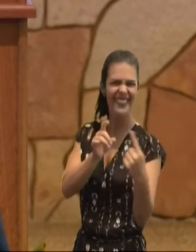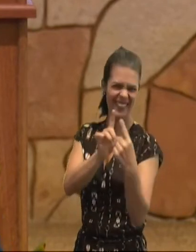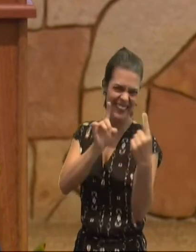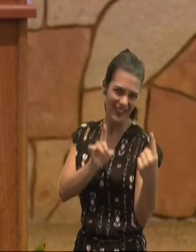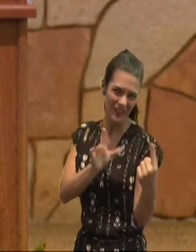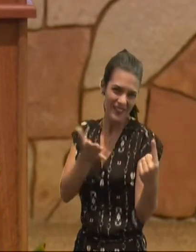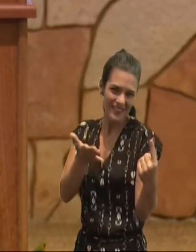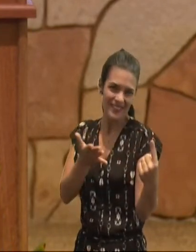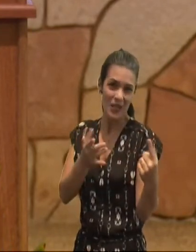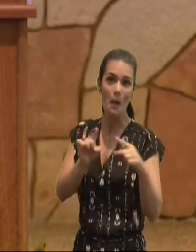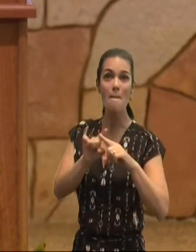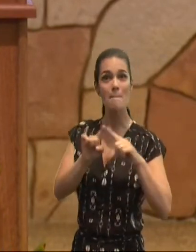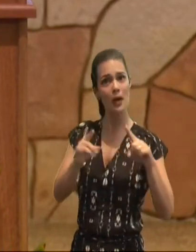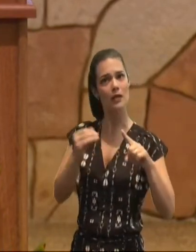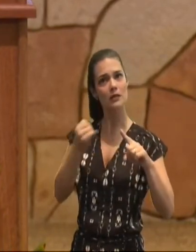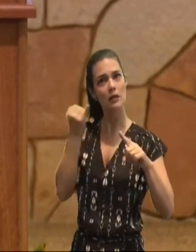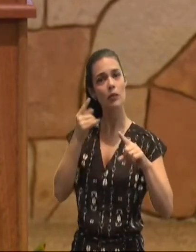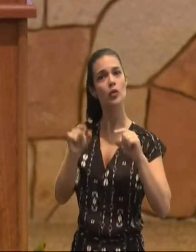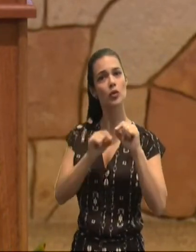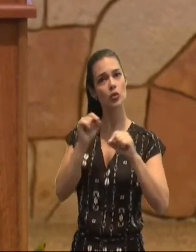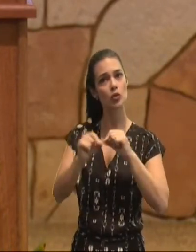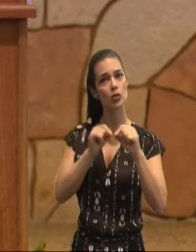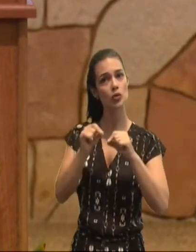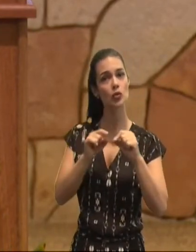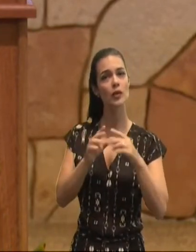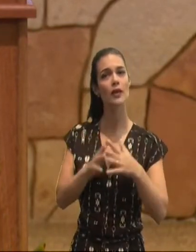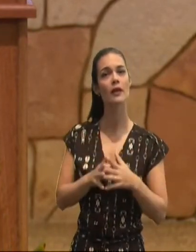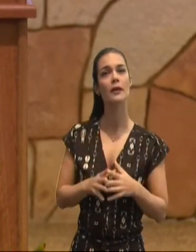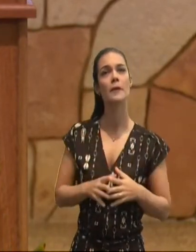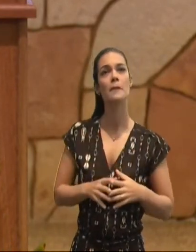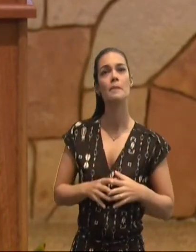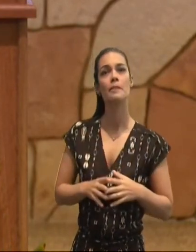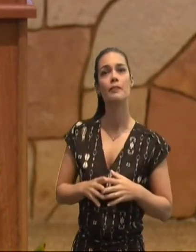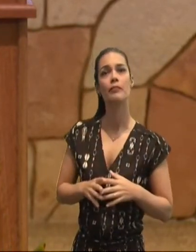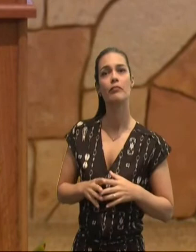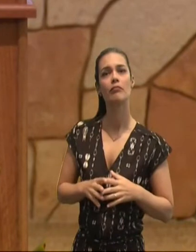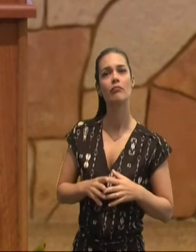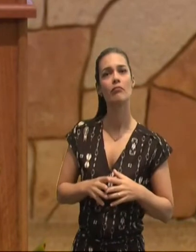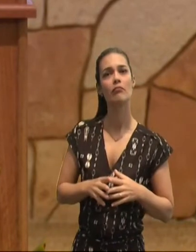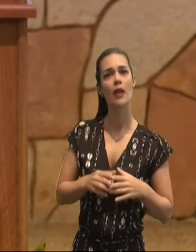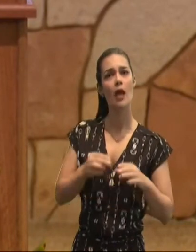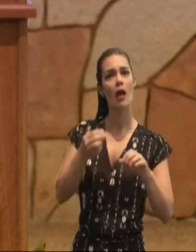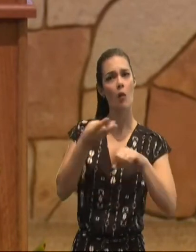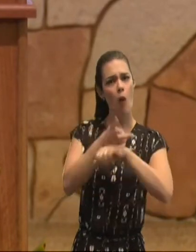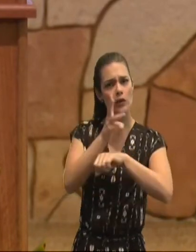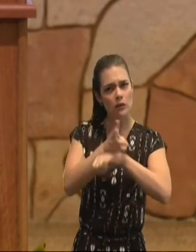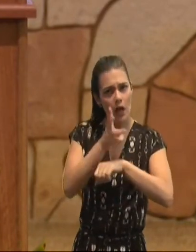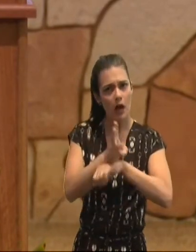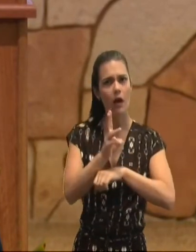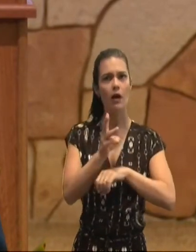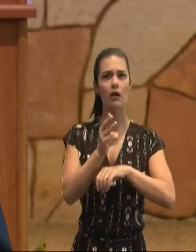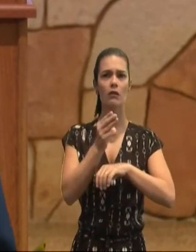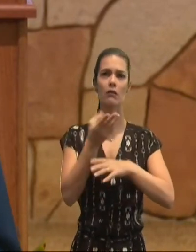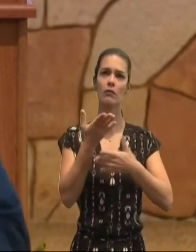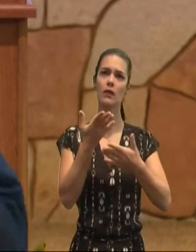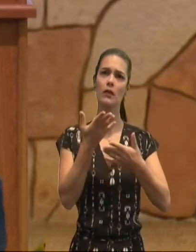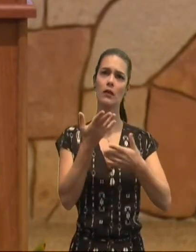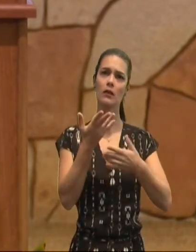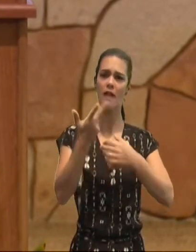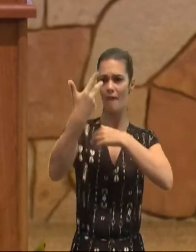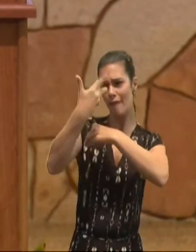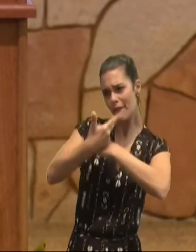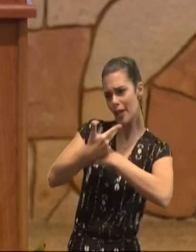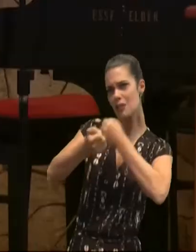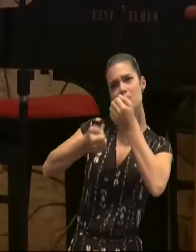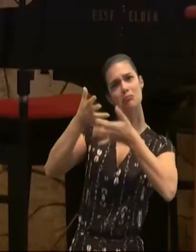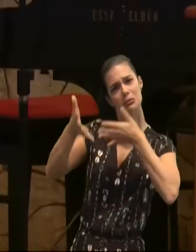mas, nada nos impede, nada te impede, meu irmão, de dar um telefonema, para o seu irmão, e orar com ele, nada te